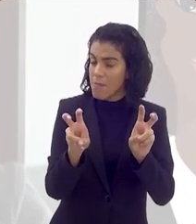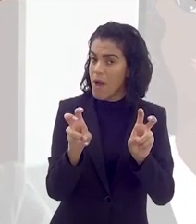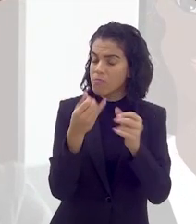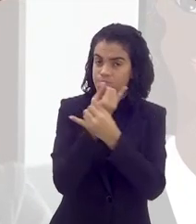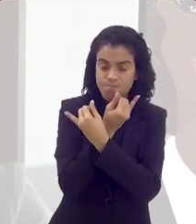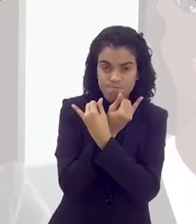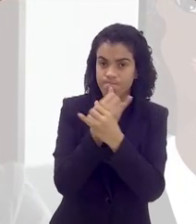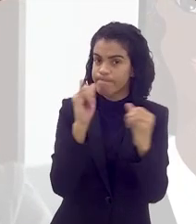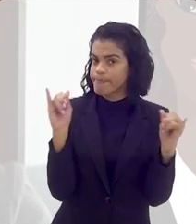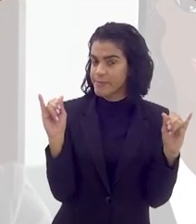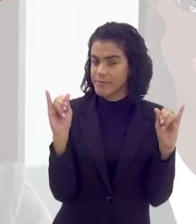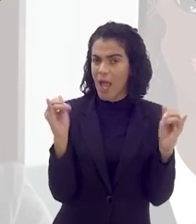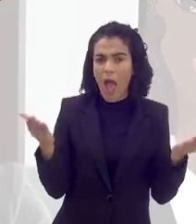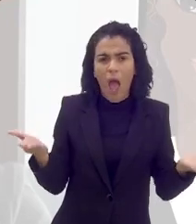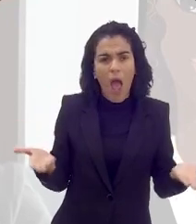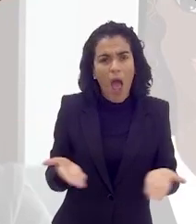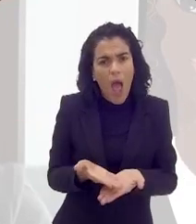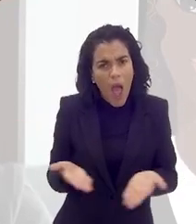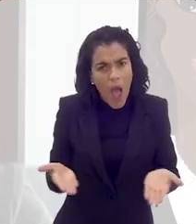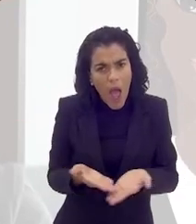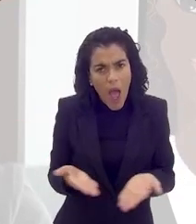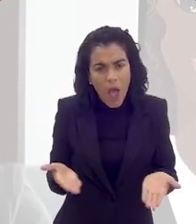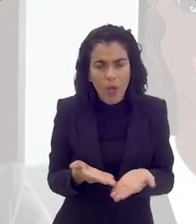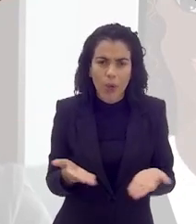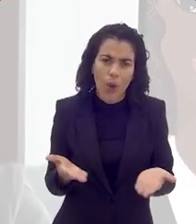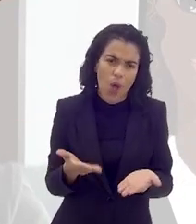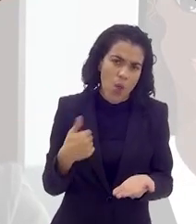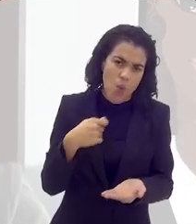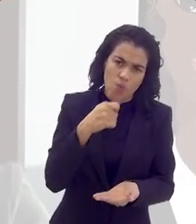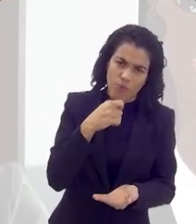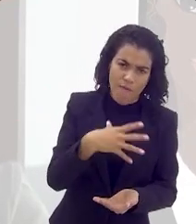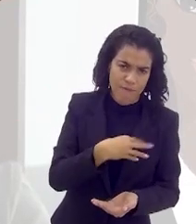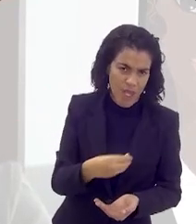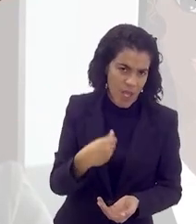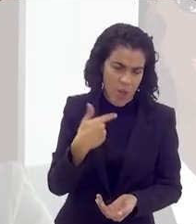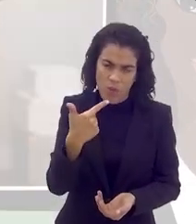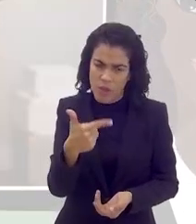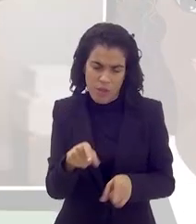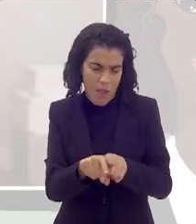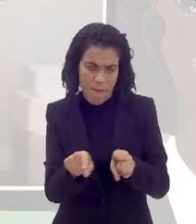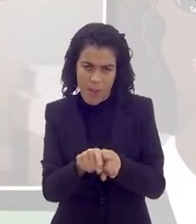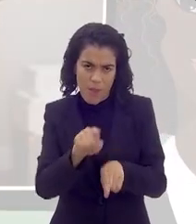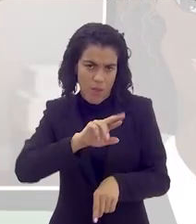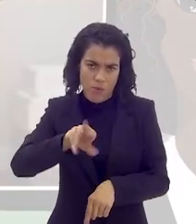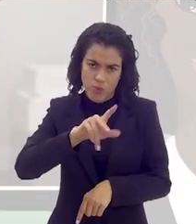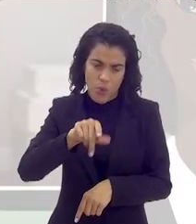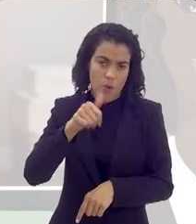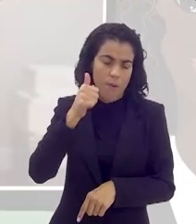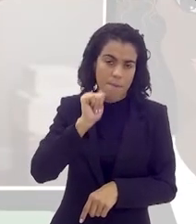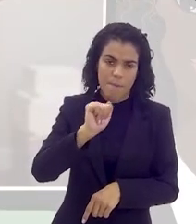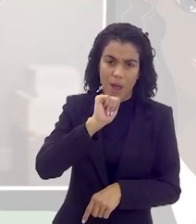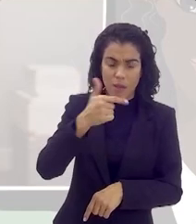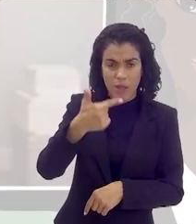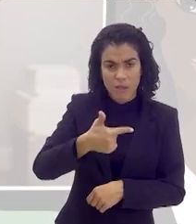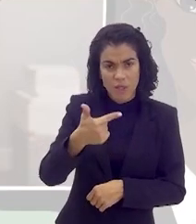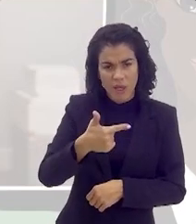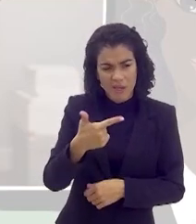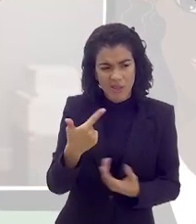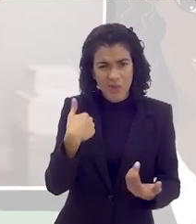chocou. Só porque agora que... Porque como eu não tenho filho, não sou madrasta e não convivo, mas eu não imaginei que